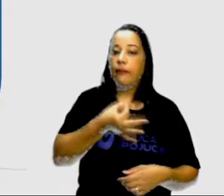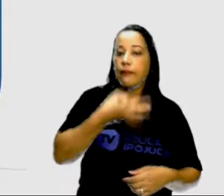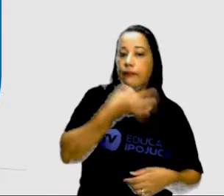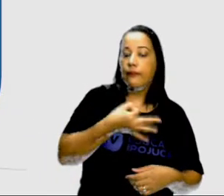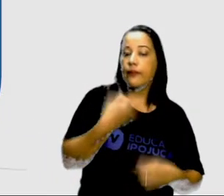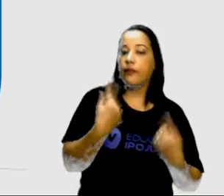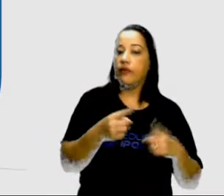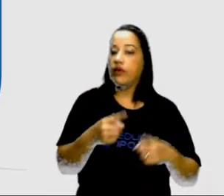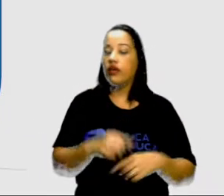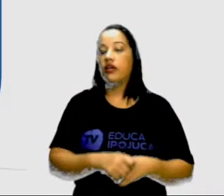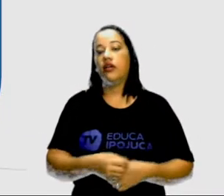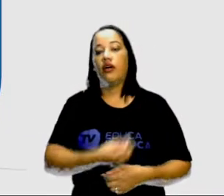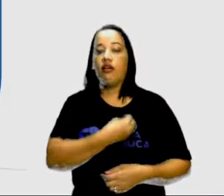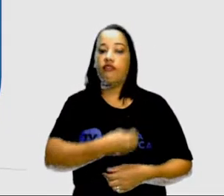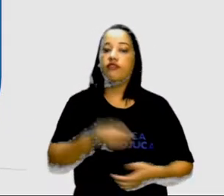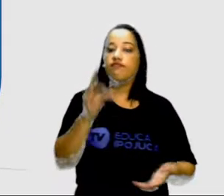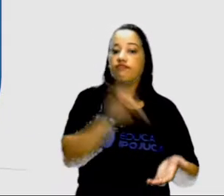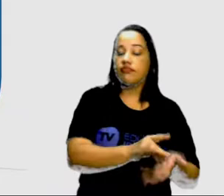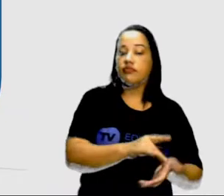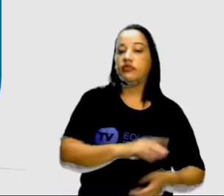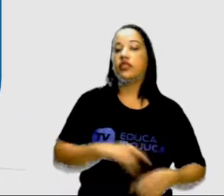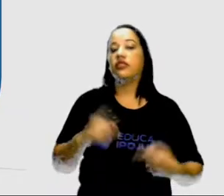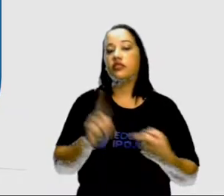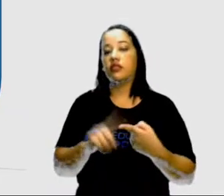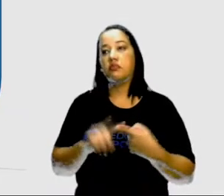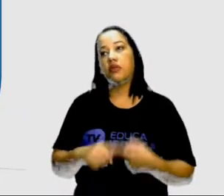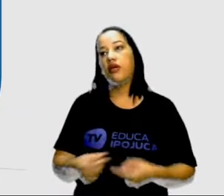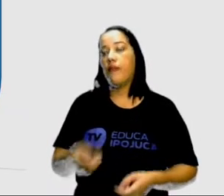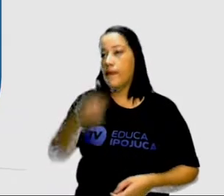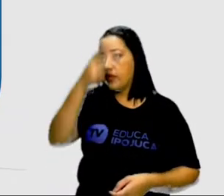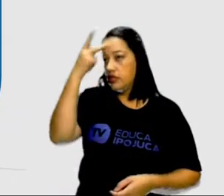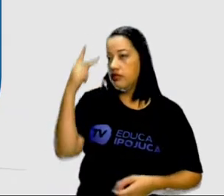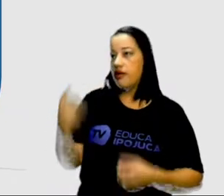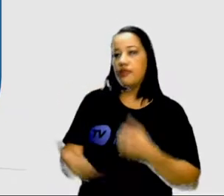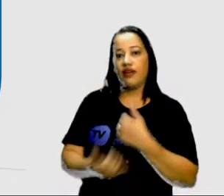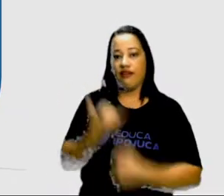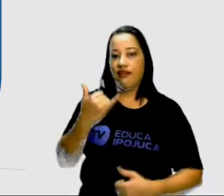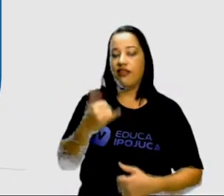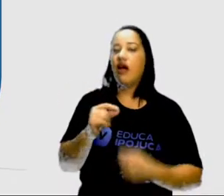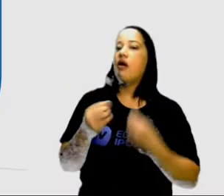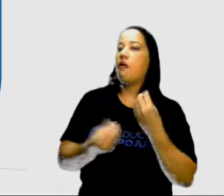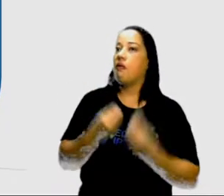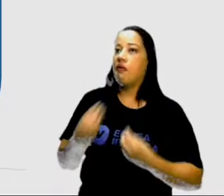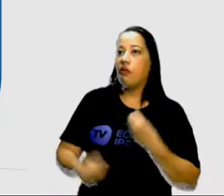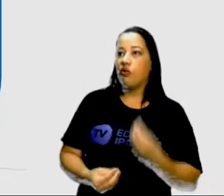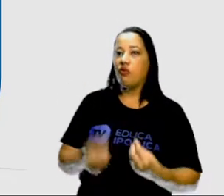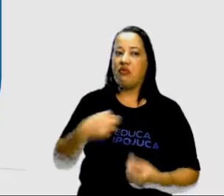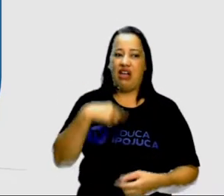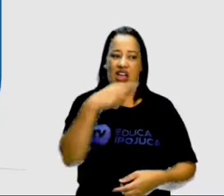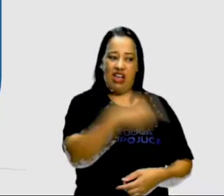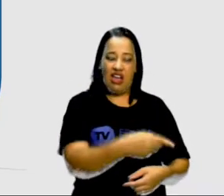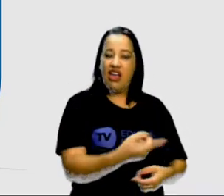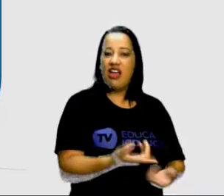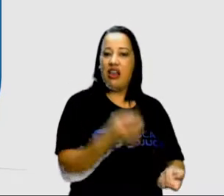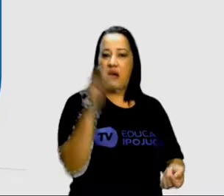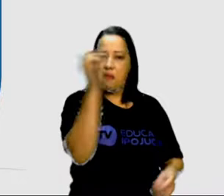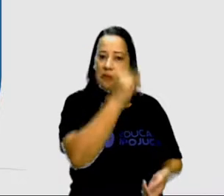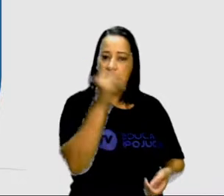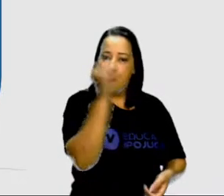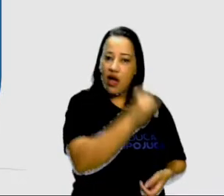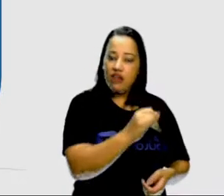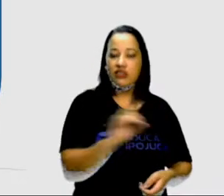Contudo, engana-se quem pensa que a abordagem é chata ou maçante. Pelo contrário, o uso da